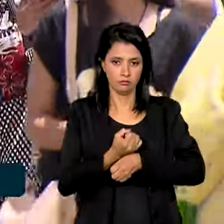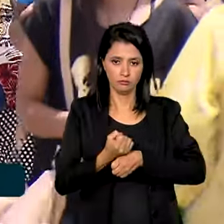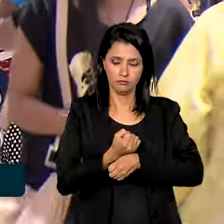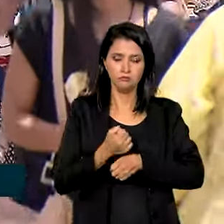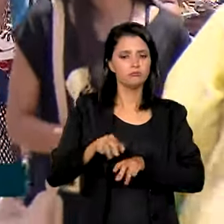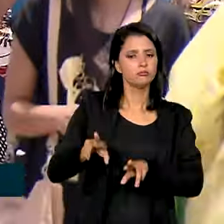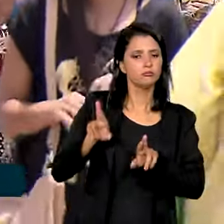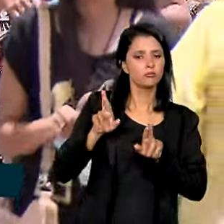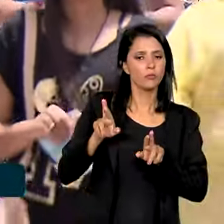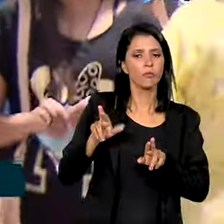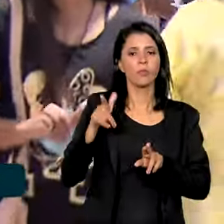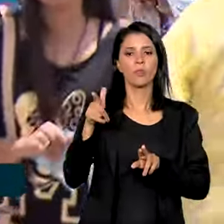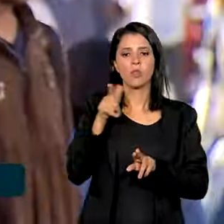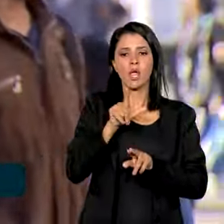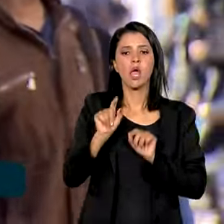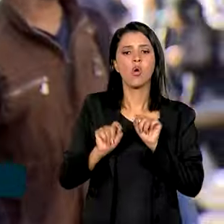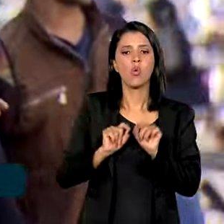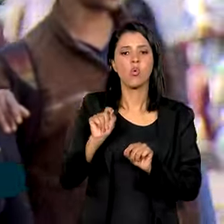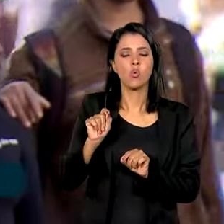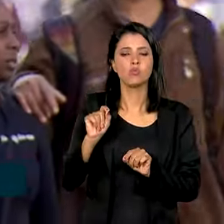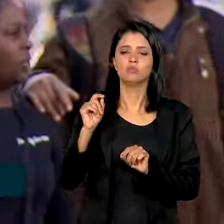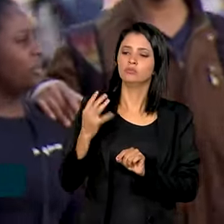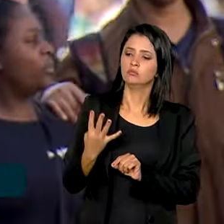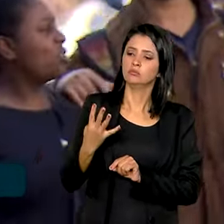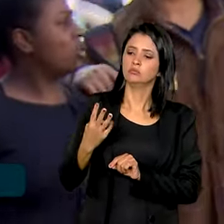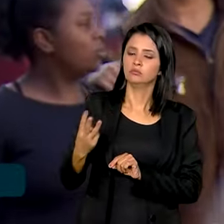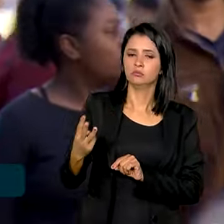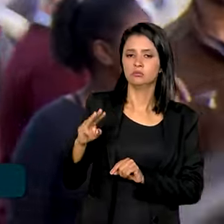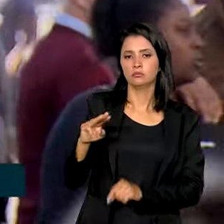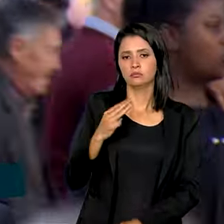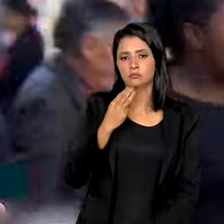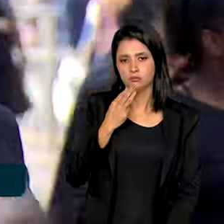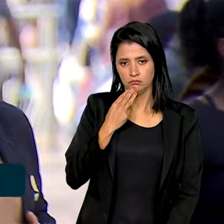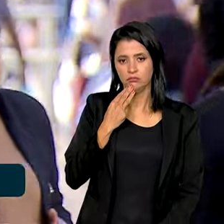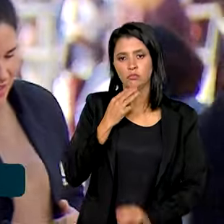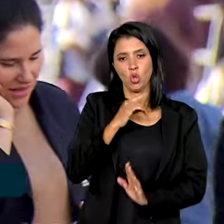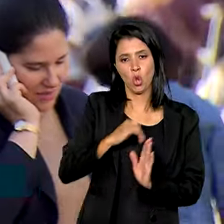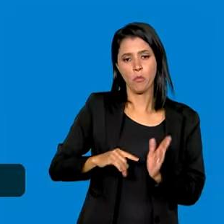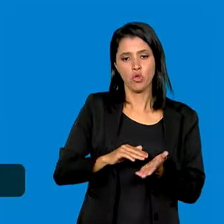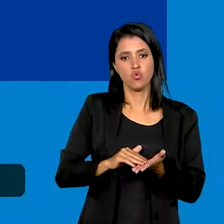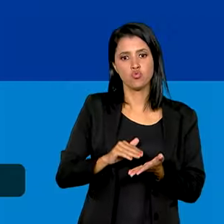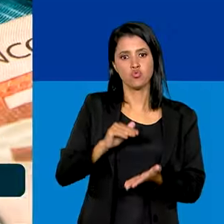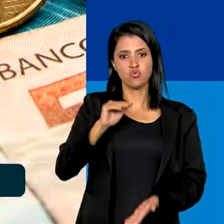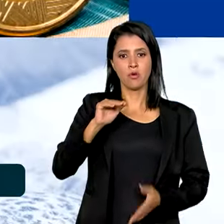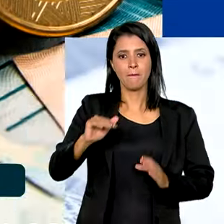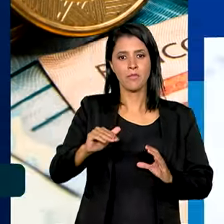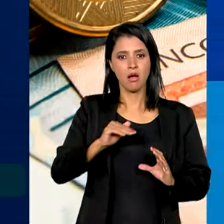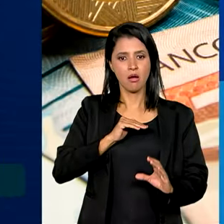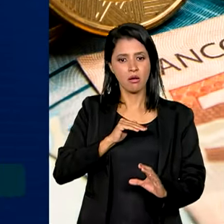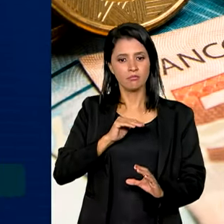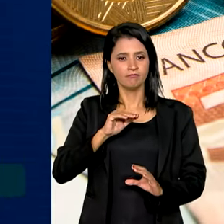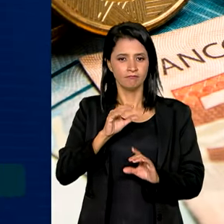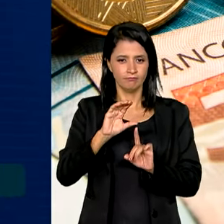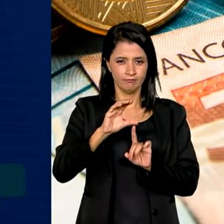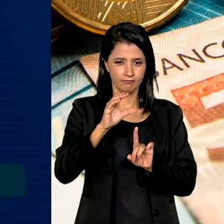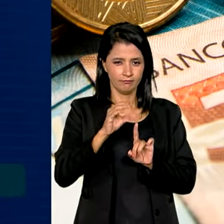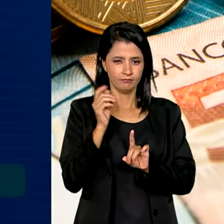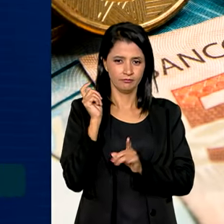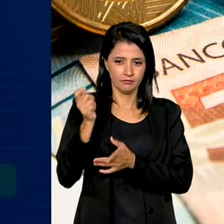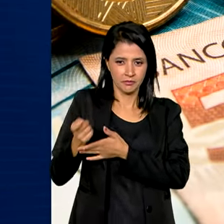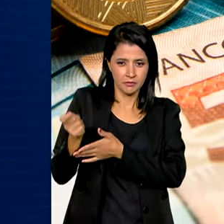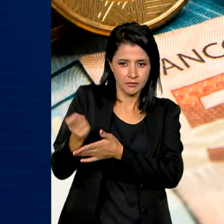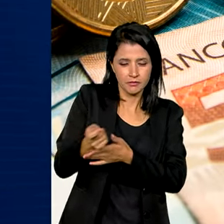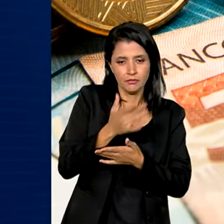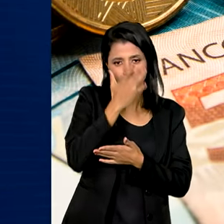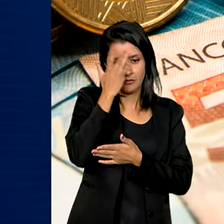expectativa é de receber 43 milhões de documentos. E o calendário de restituição,